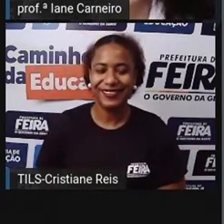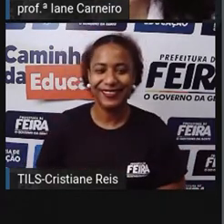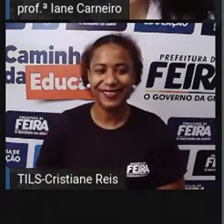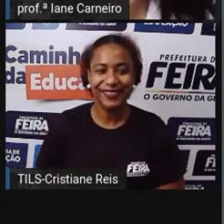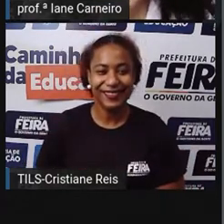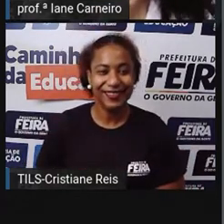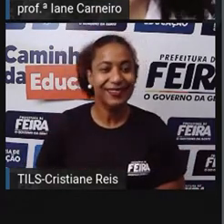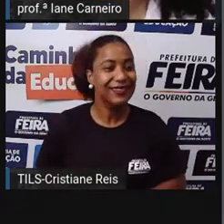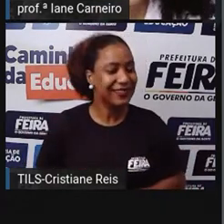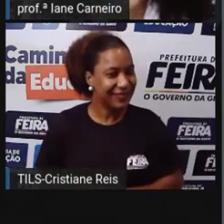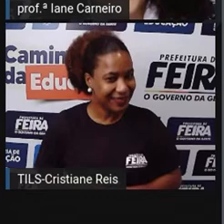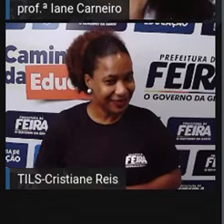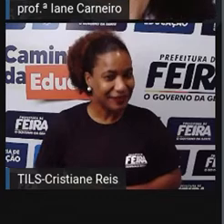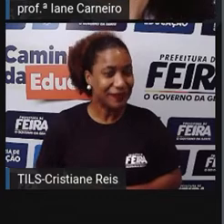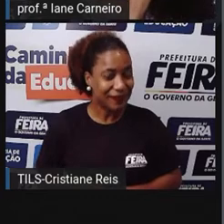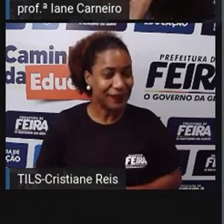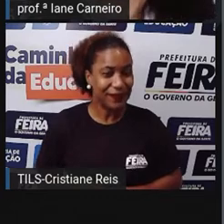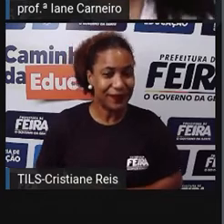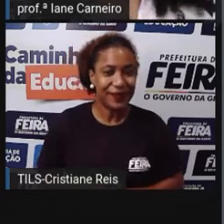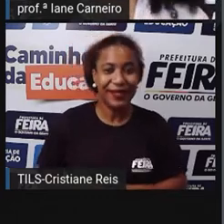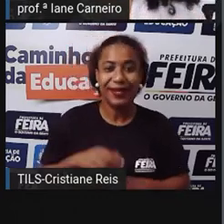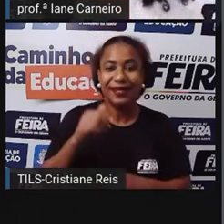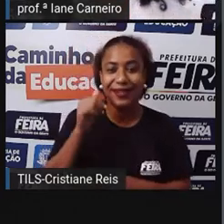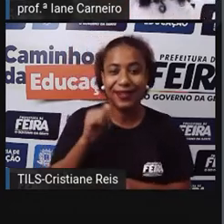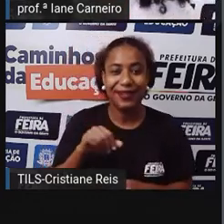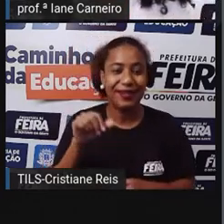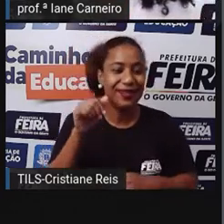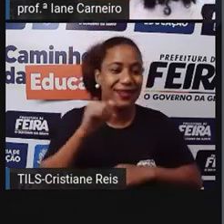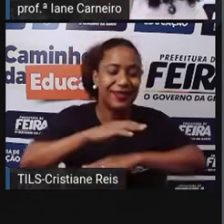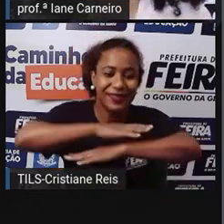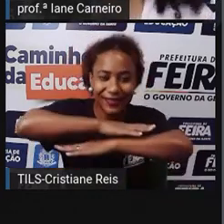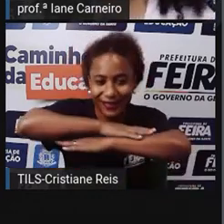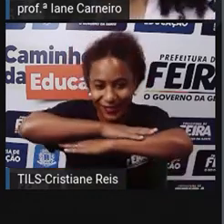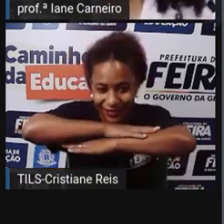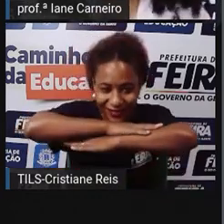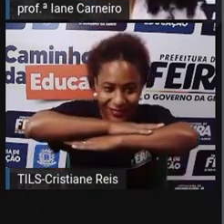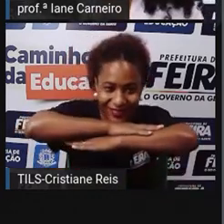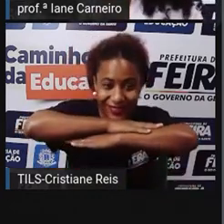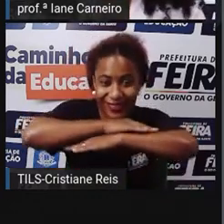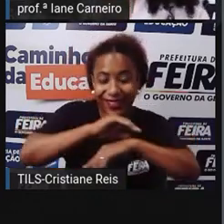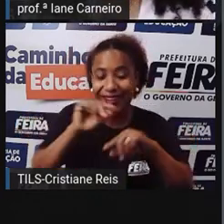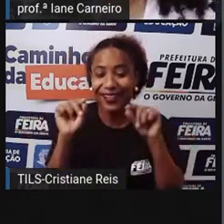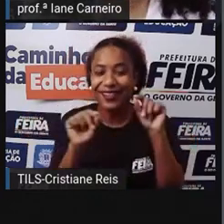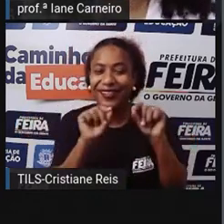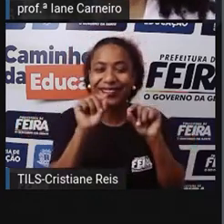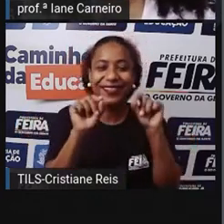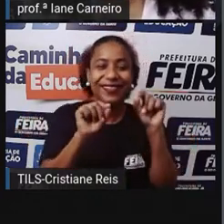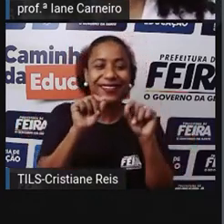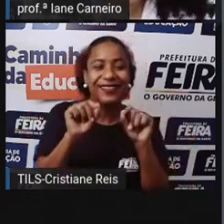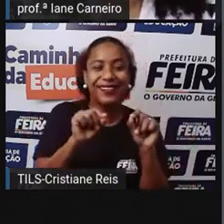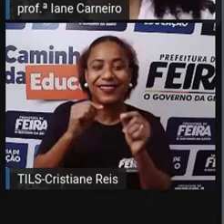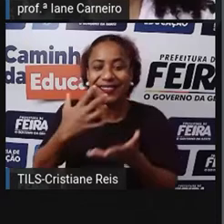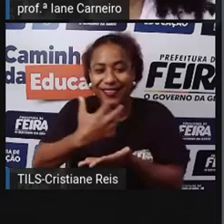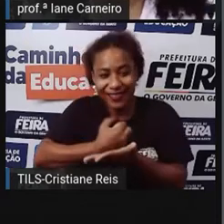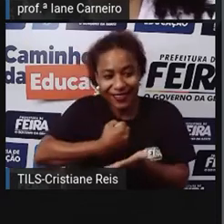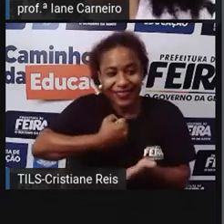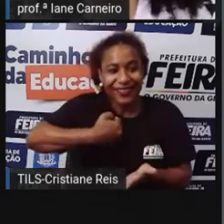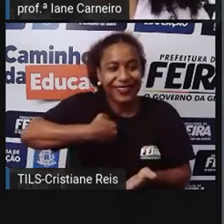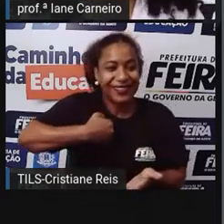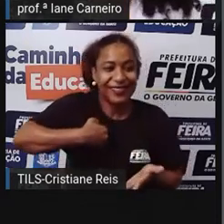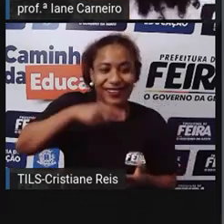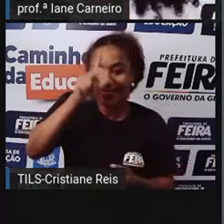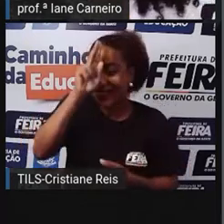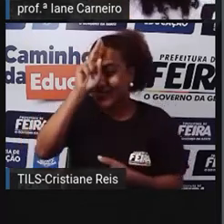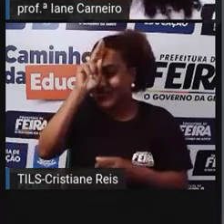Toda vez que passava alguém, ela perguntava, quem quer casar com a dona baratinha que tem